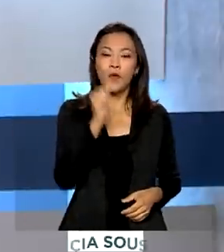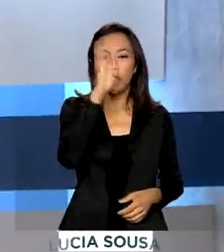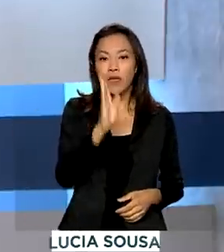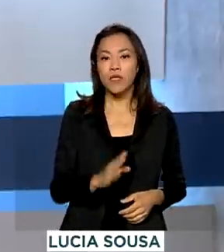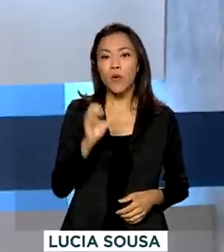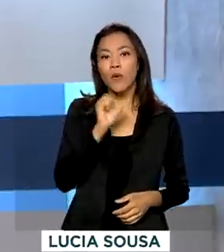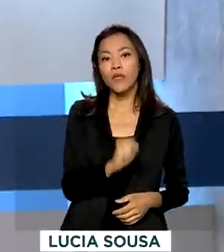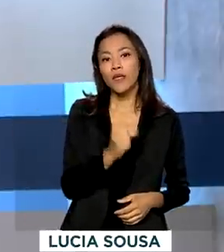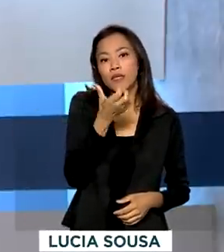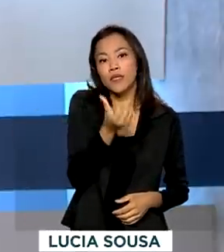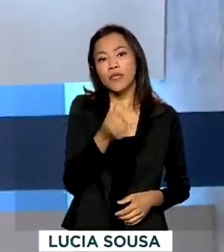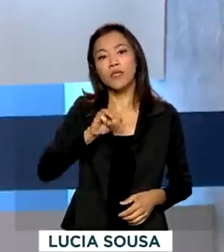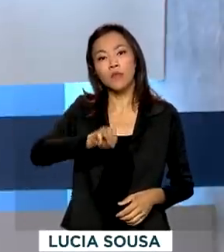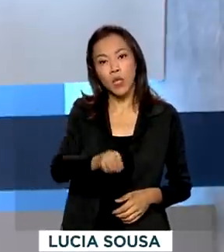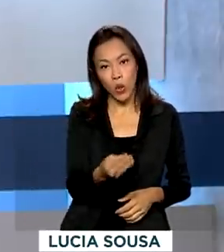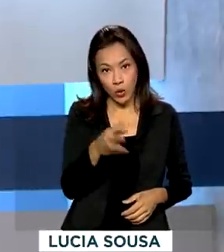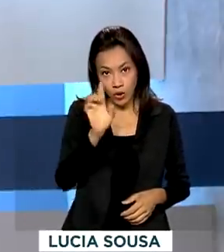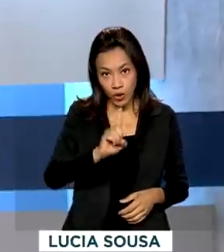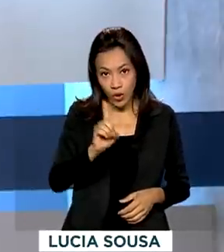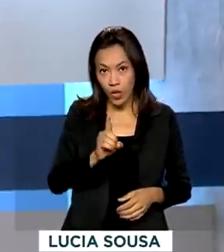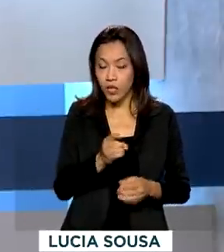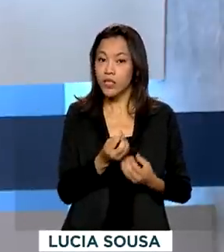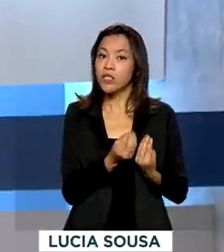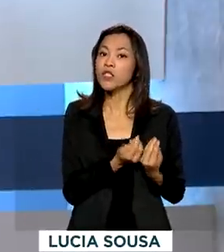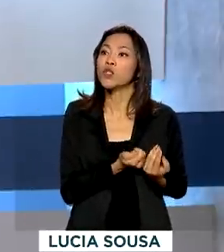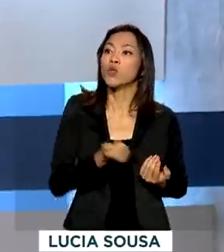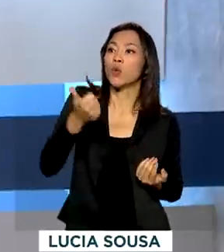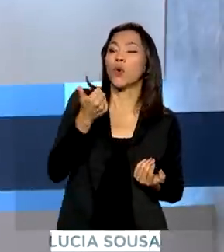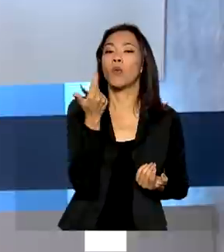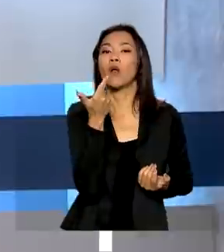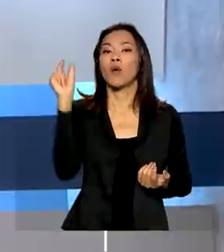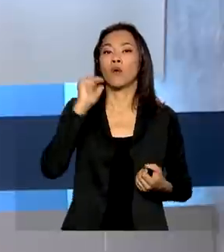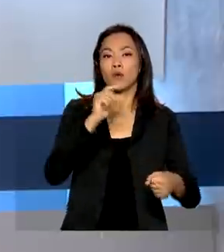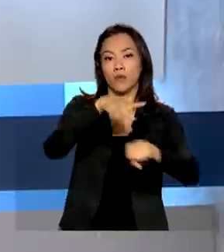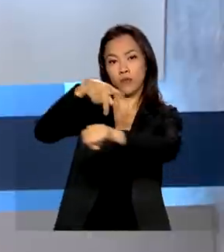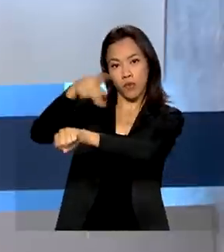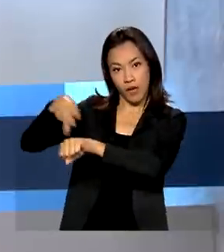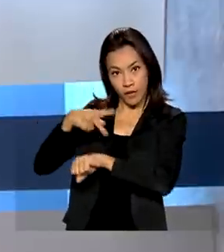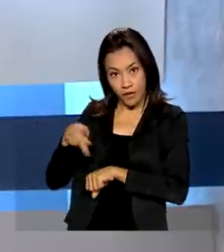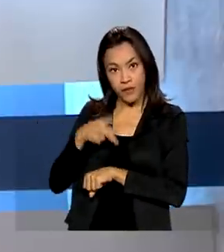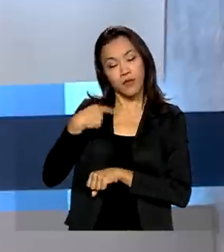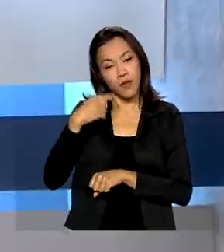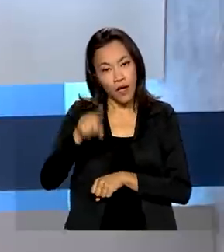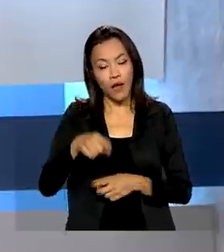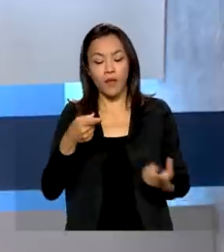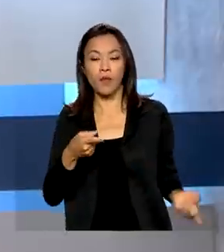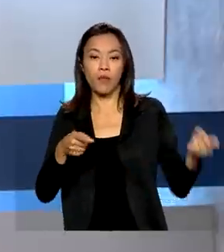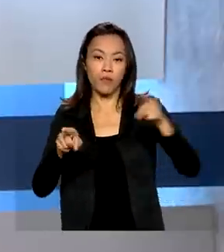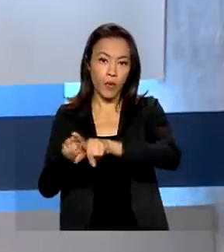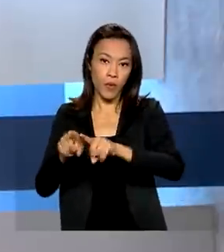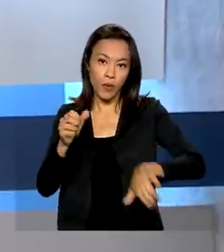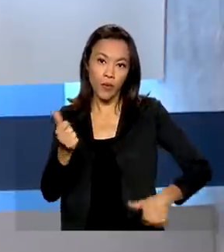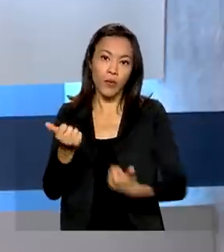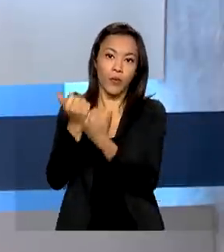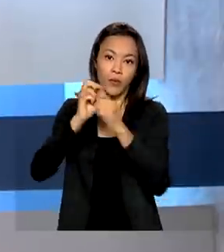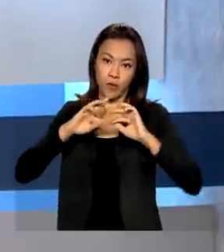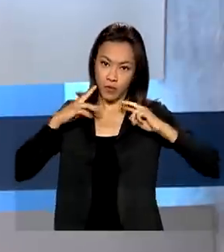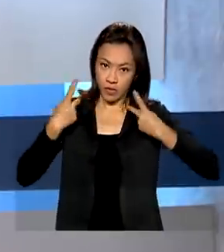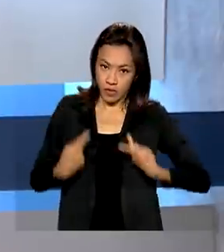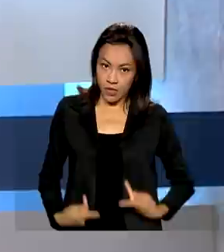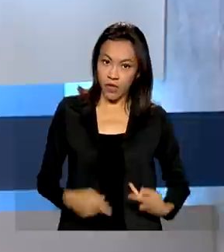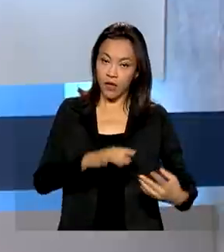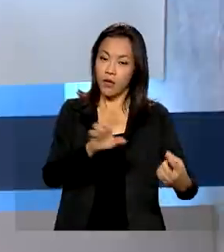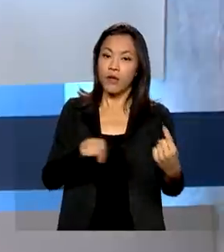dólares para a distribuição de vacinas Covid-19 para outros países em caráter de cooperação humanitária. O objetivo do governo